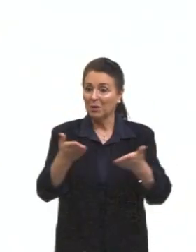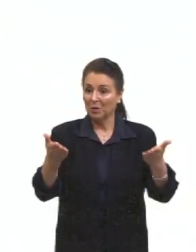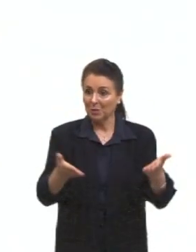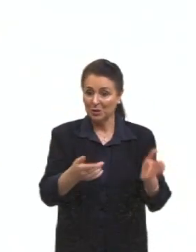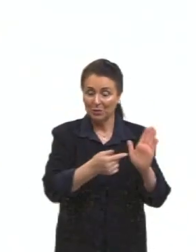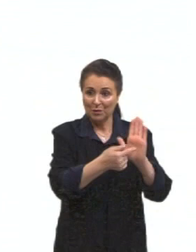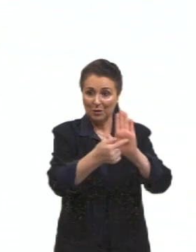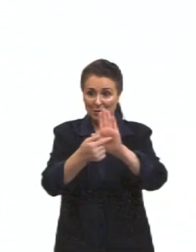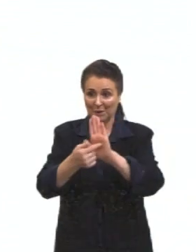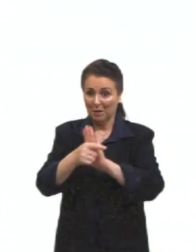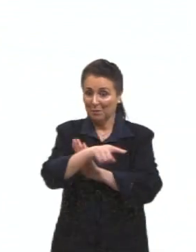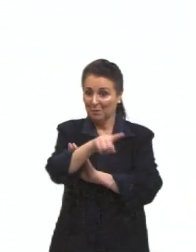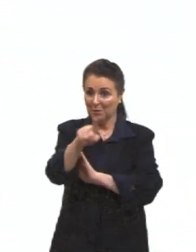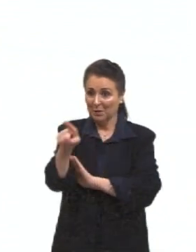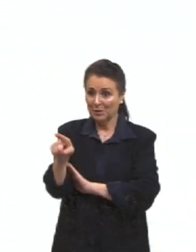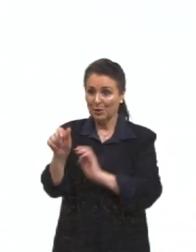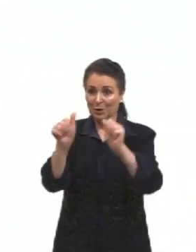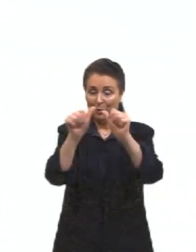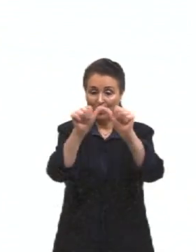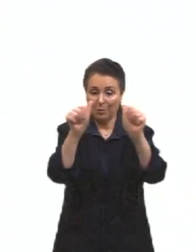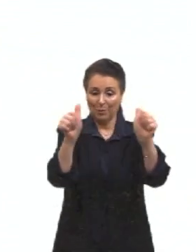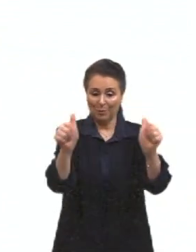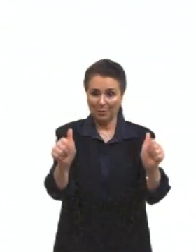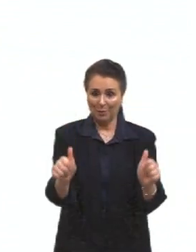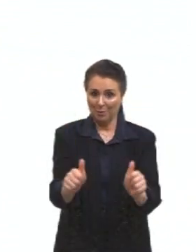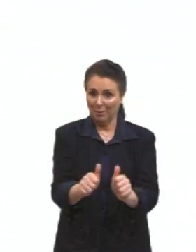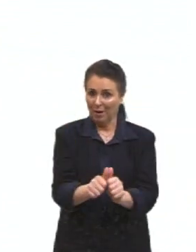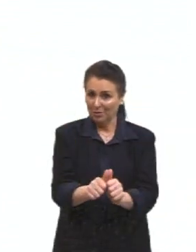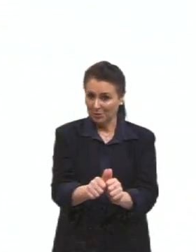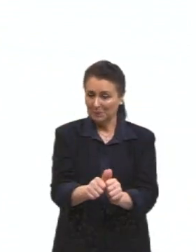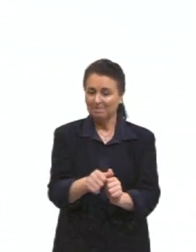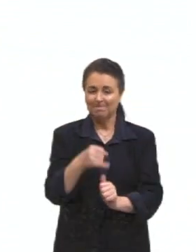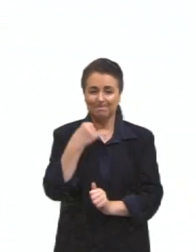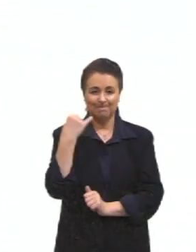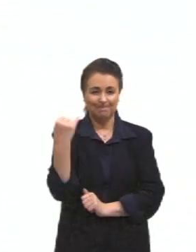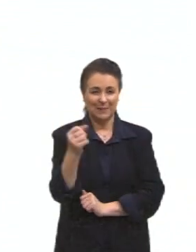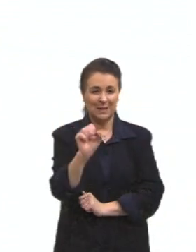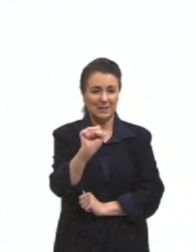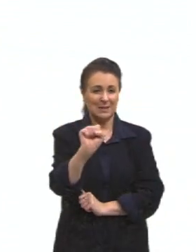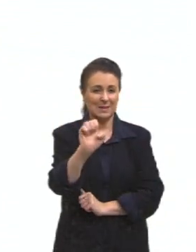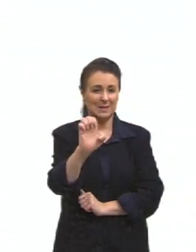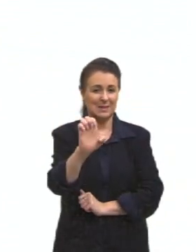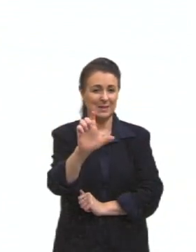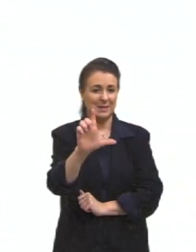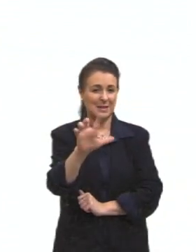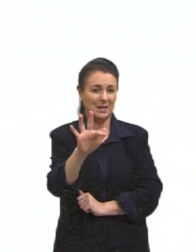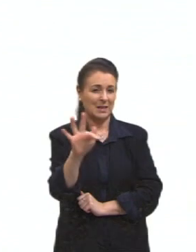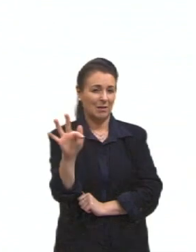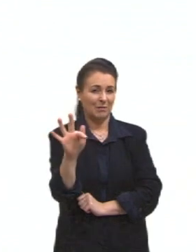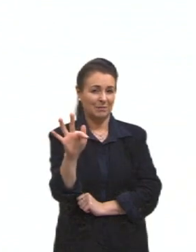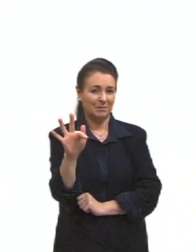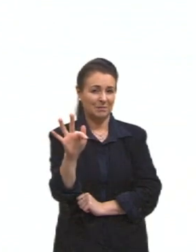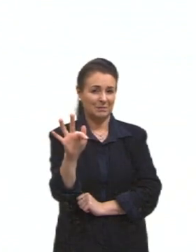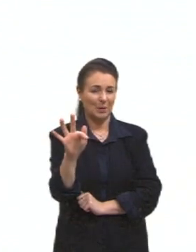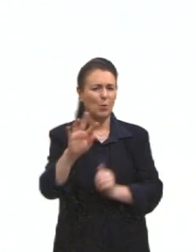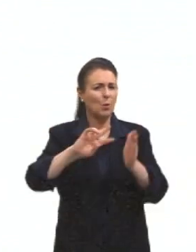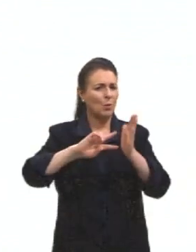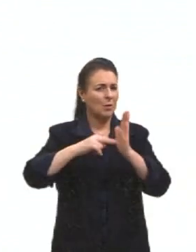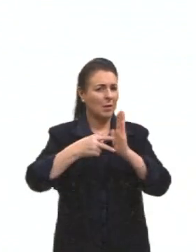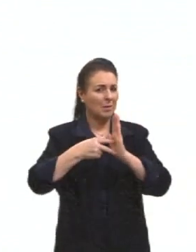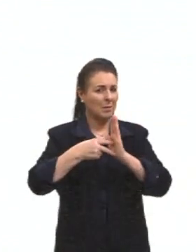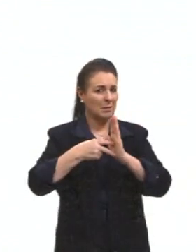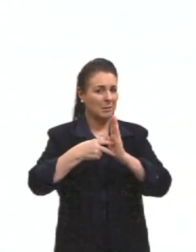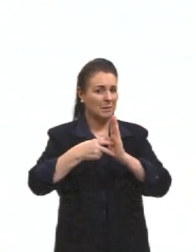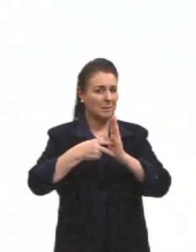trouxe aqui para ti uma imagem que diz Selfie. Se escreve S-E-L-F